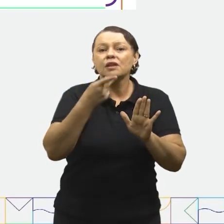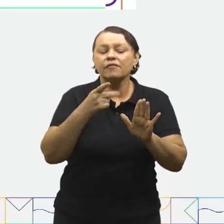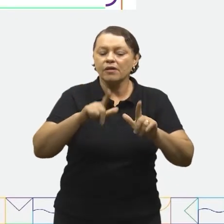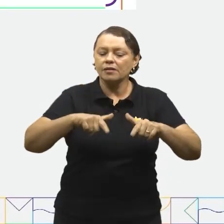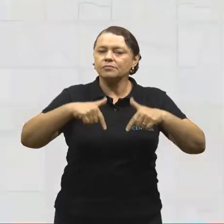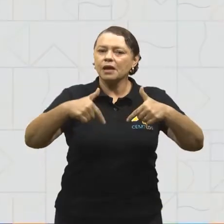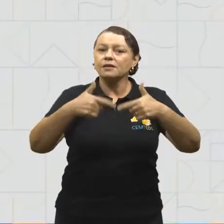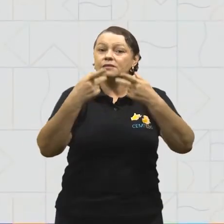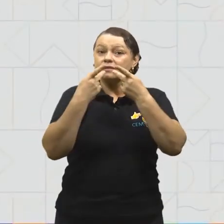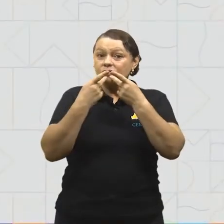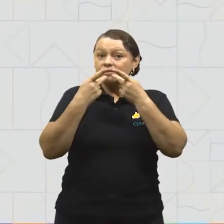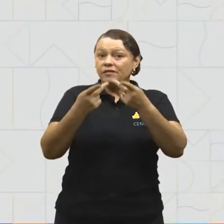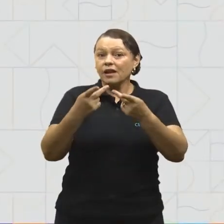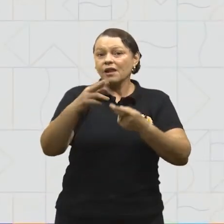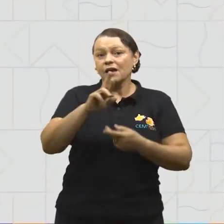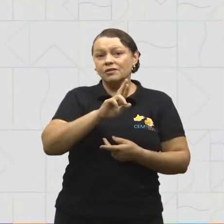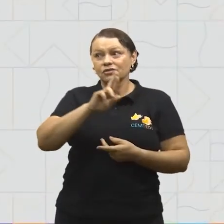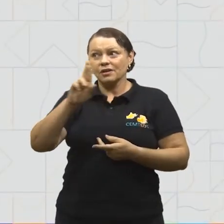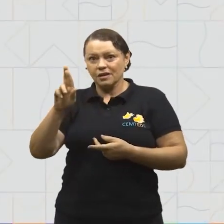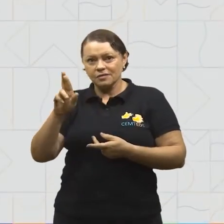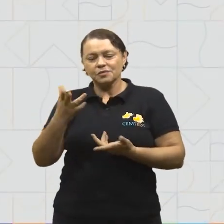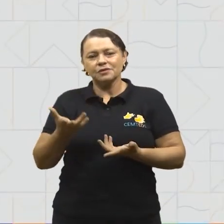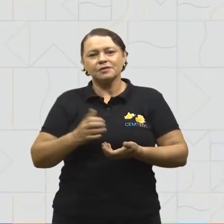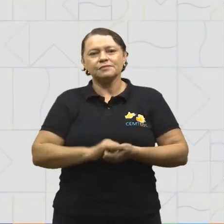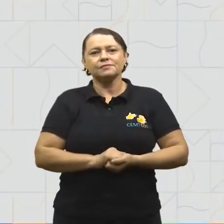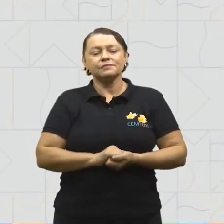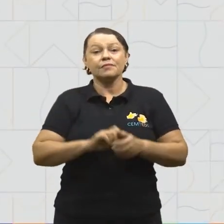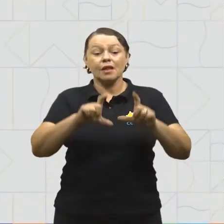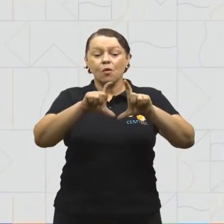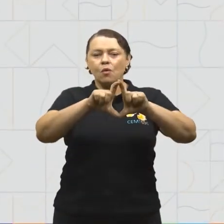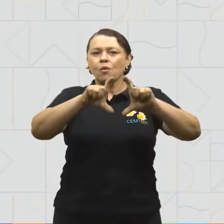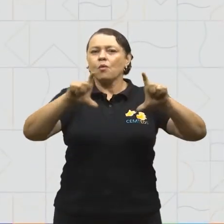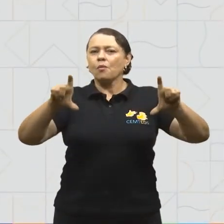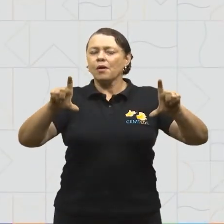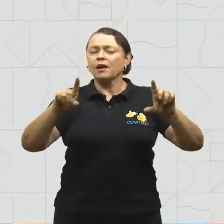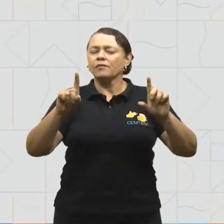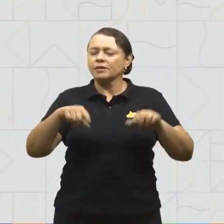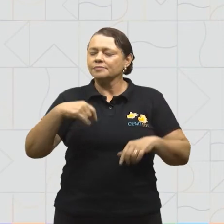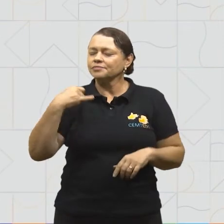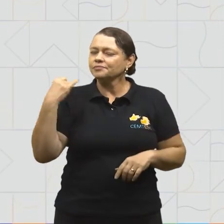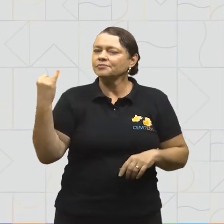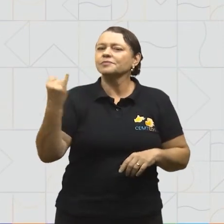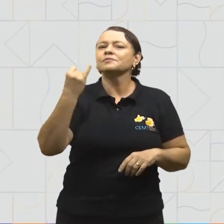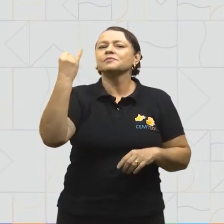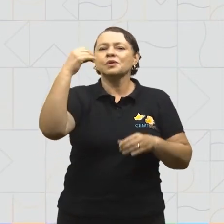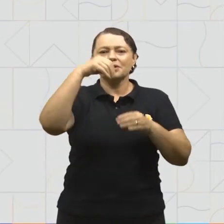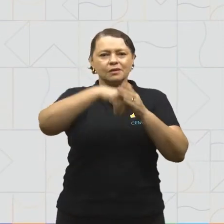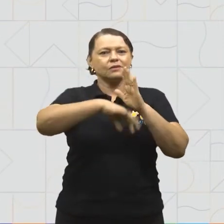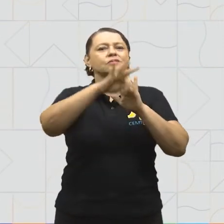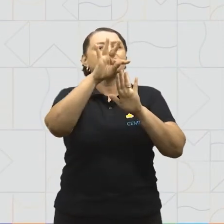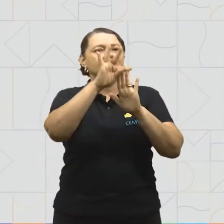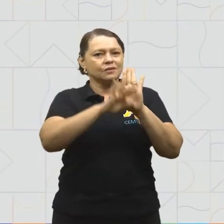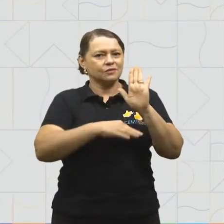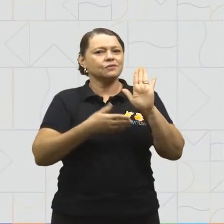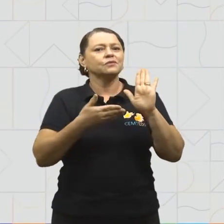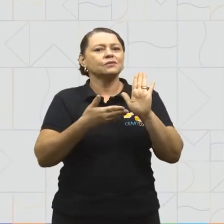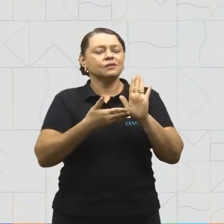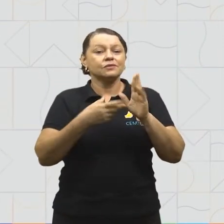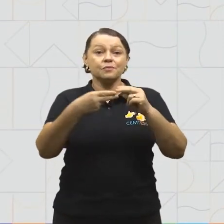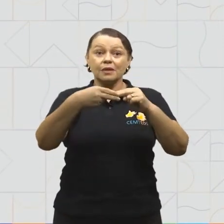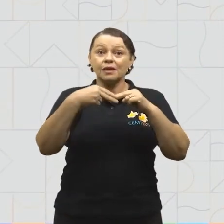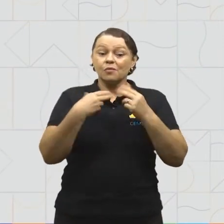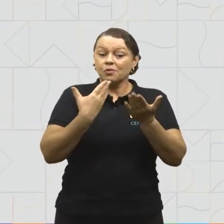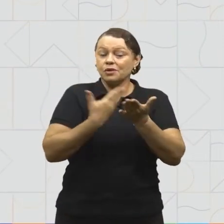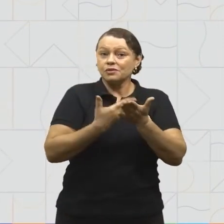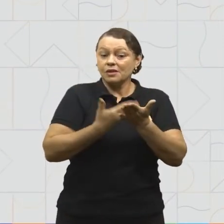de Márcia. O parágrafo realmente faz toda a diferença em um texto, não é mesmo? Por isso, na aula